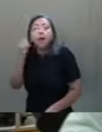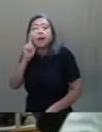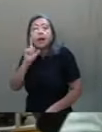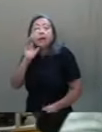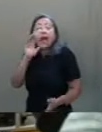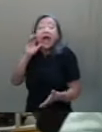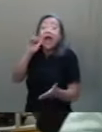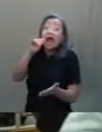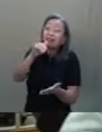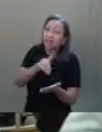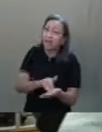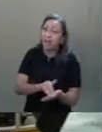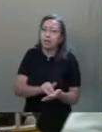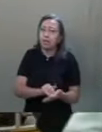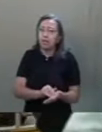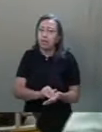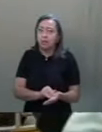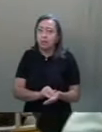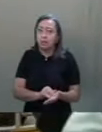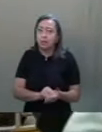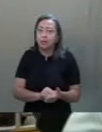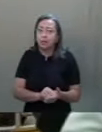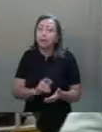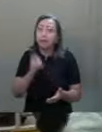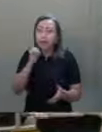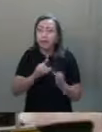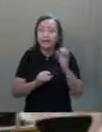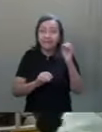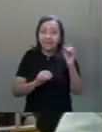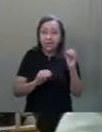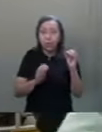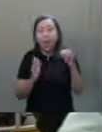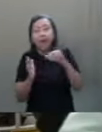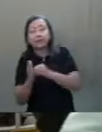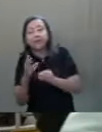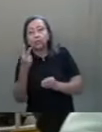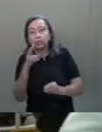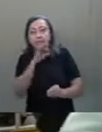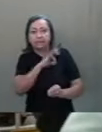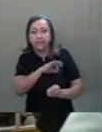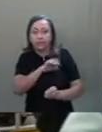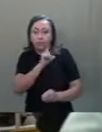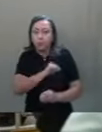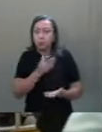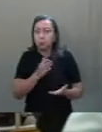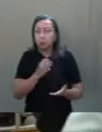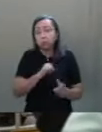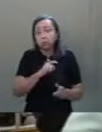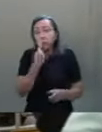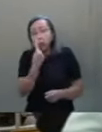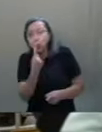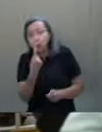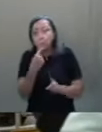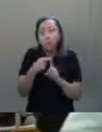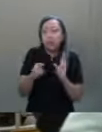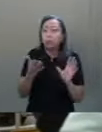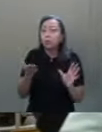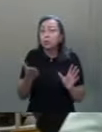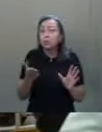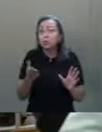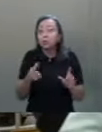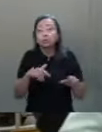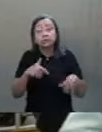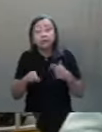salários mínimos. Ganha de zero até dois salários mínimos. Pode ganhar um, pode ganhar meio salário mínimo. O trabalho